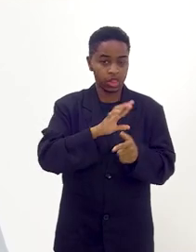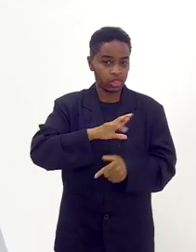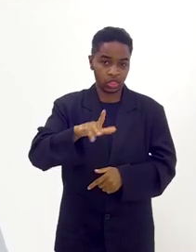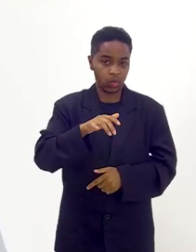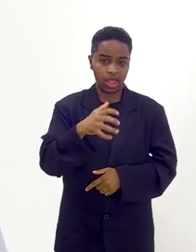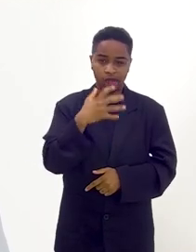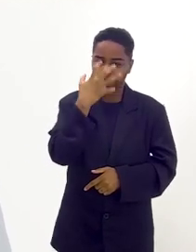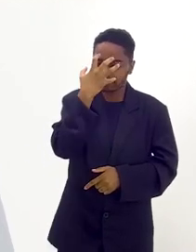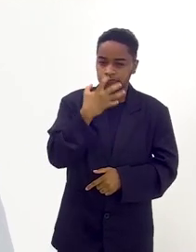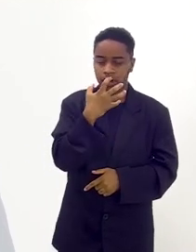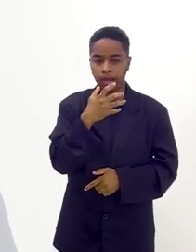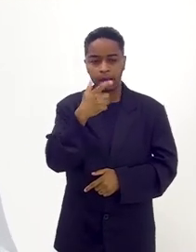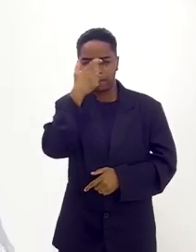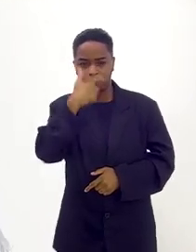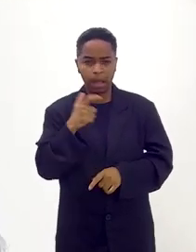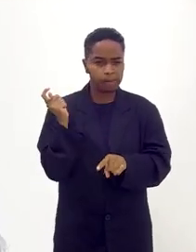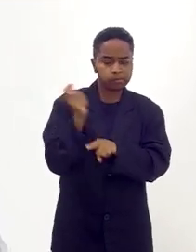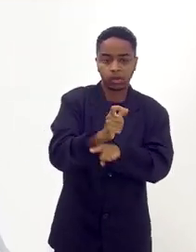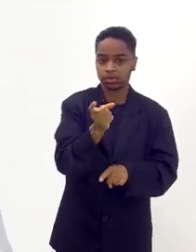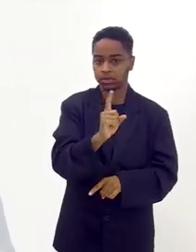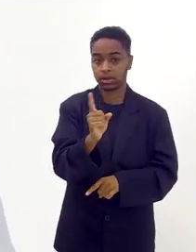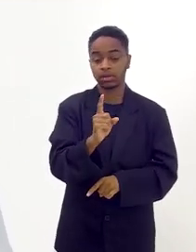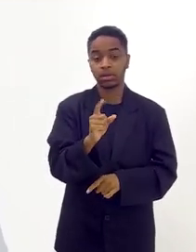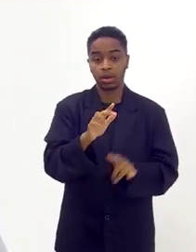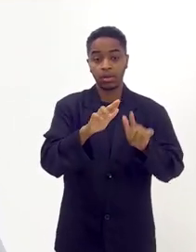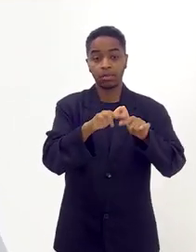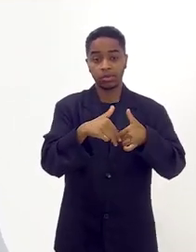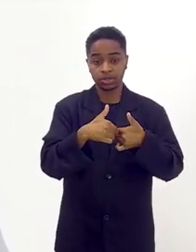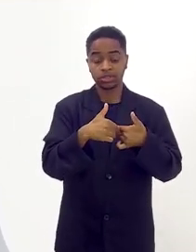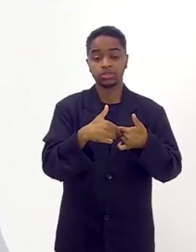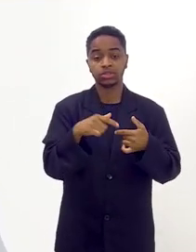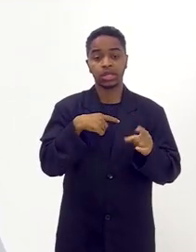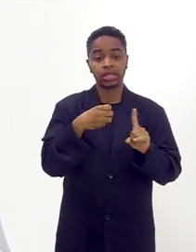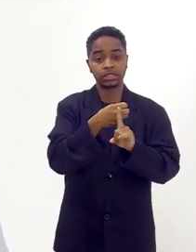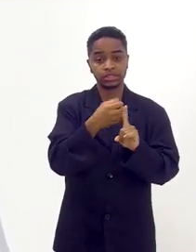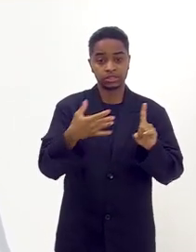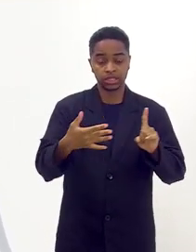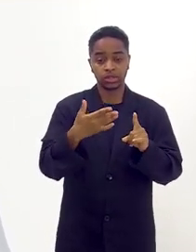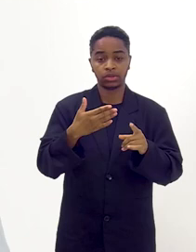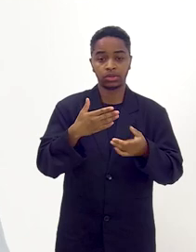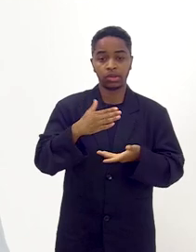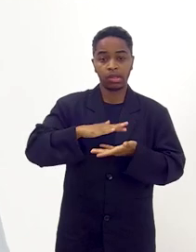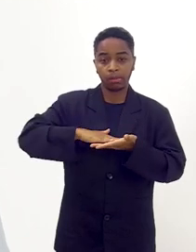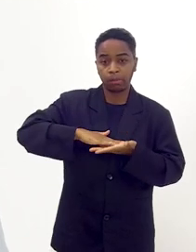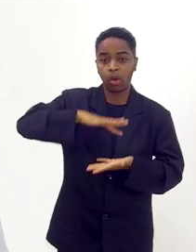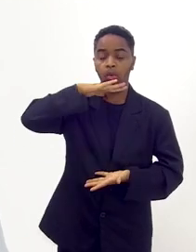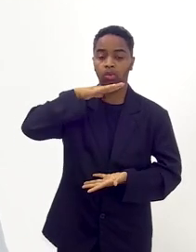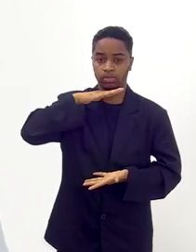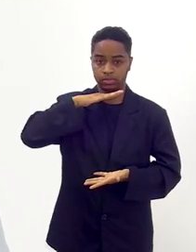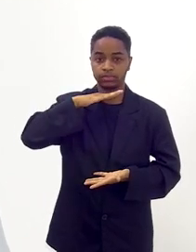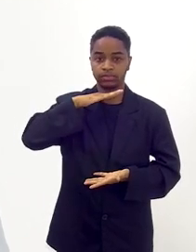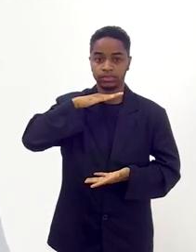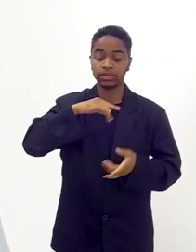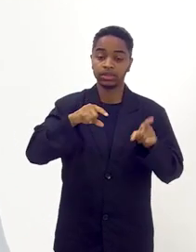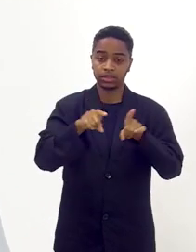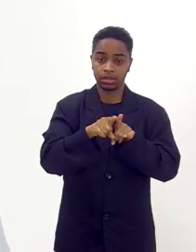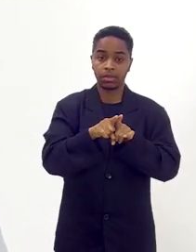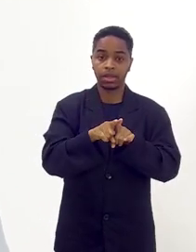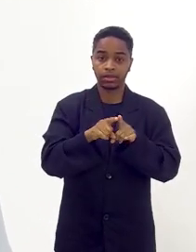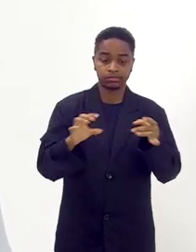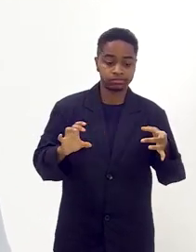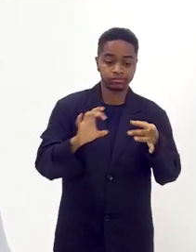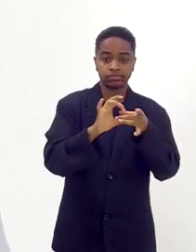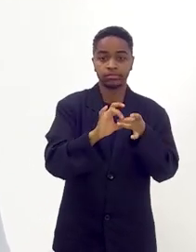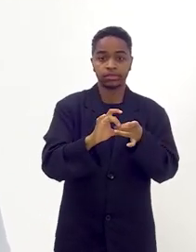Não era mau humor, era ignorância, não era nada. Era, infelizmente, uma síndrome de burnout e